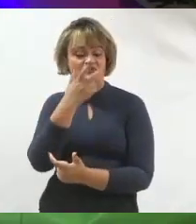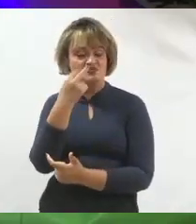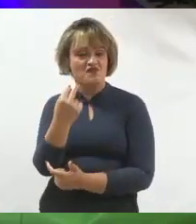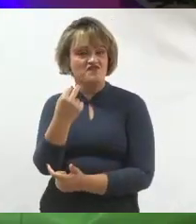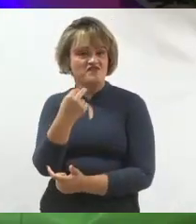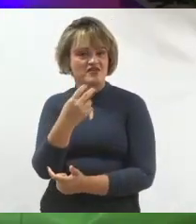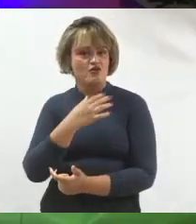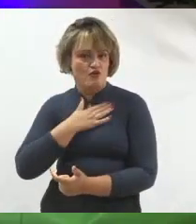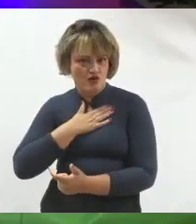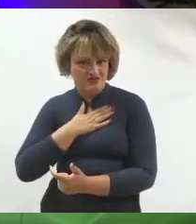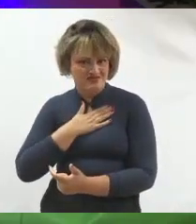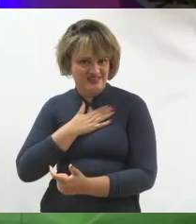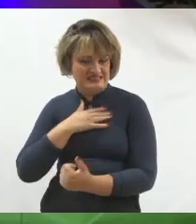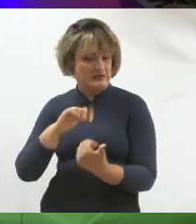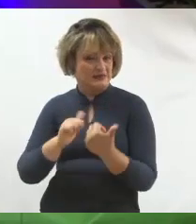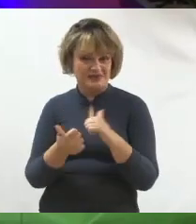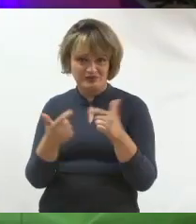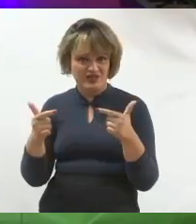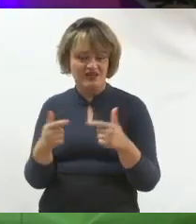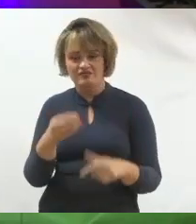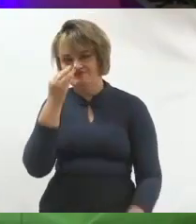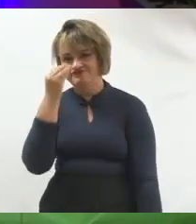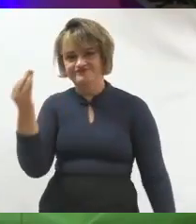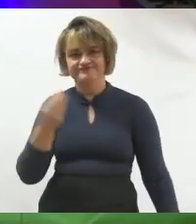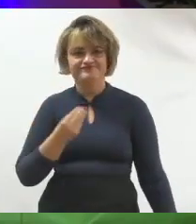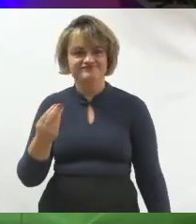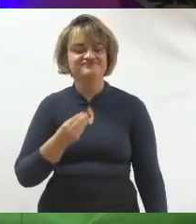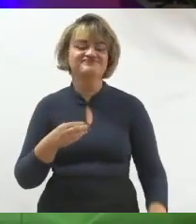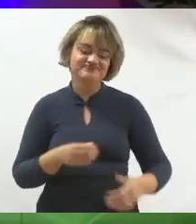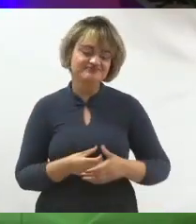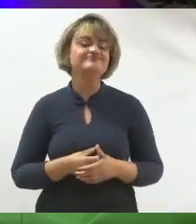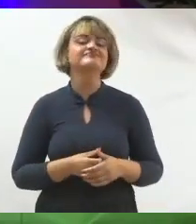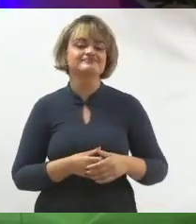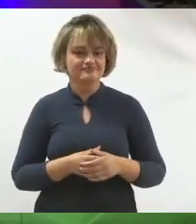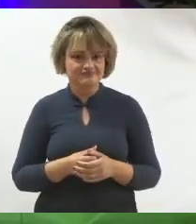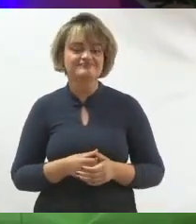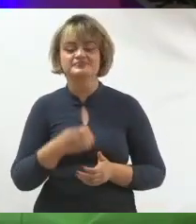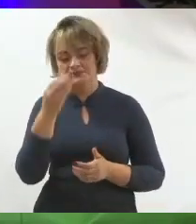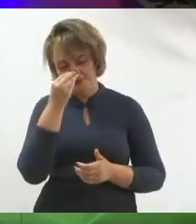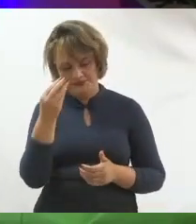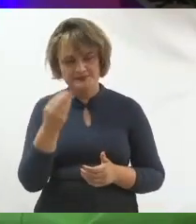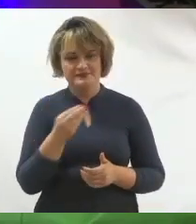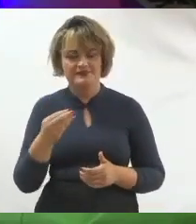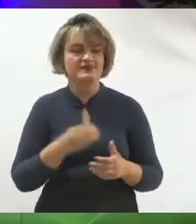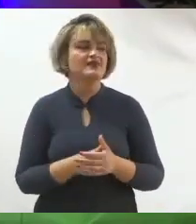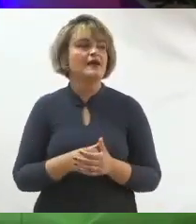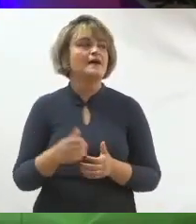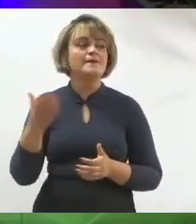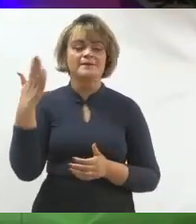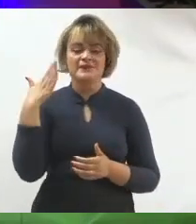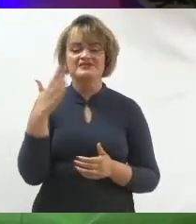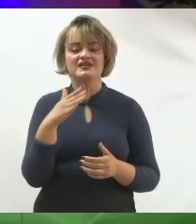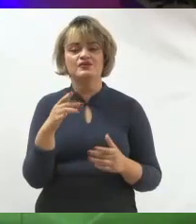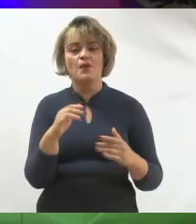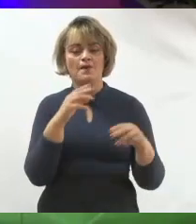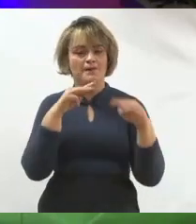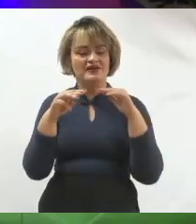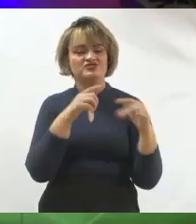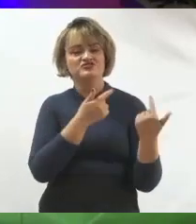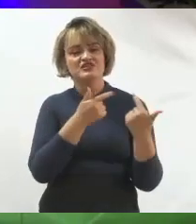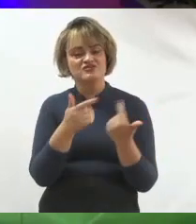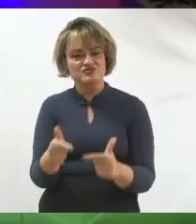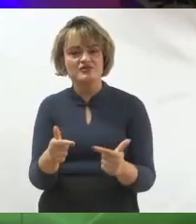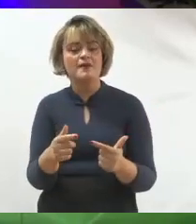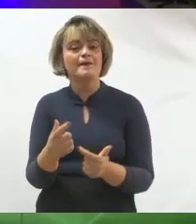consomem, a gente vai ser ignorado. Porque antigamente as fórmulas do marketing tradicional, elas